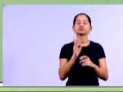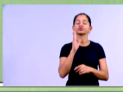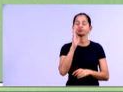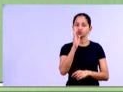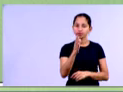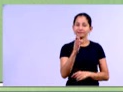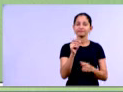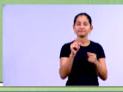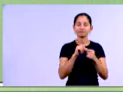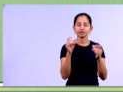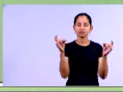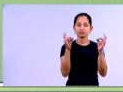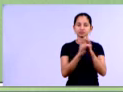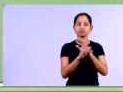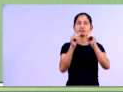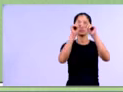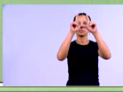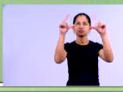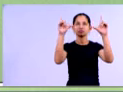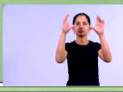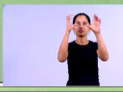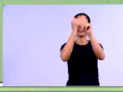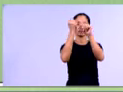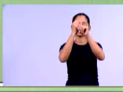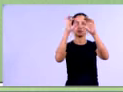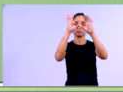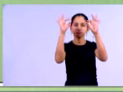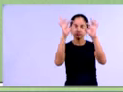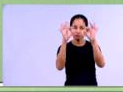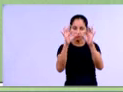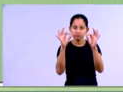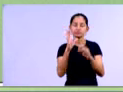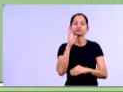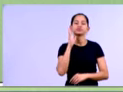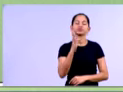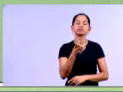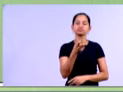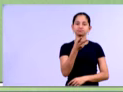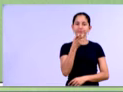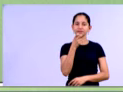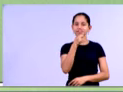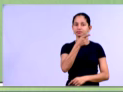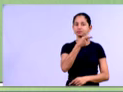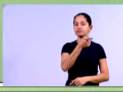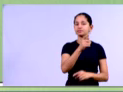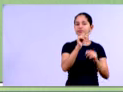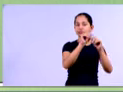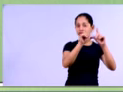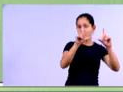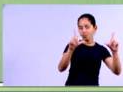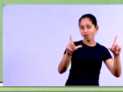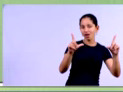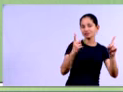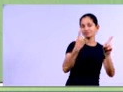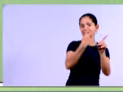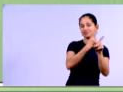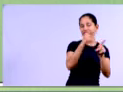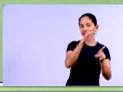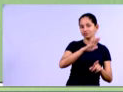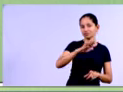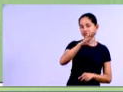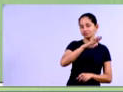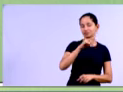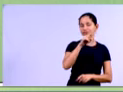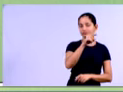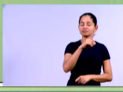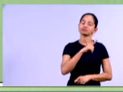patrimônio líquido em 2013 dessa empresa, se você observar ele bem aqui, né, é 1.571